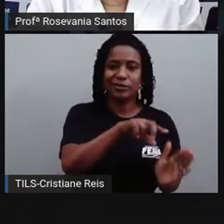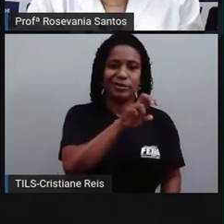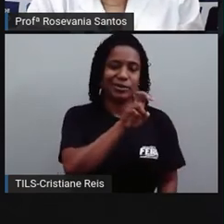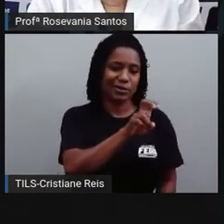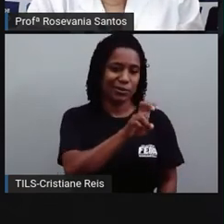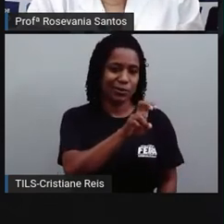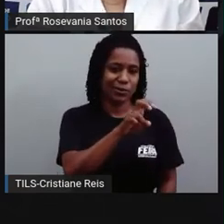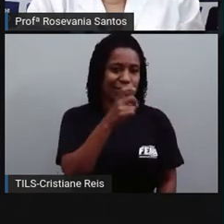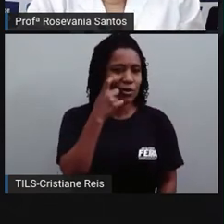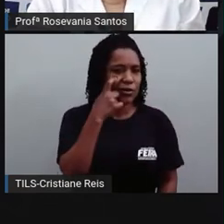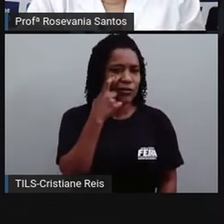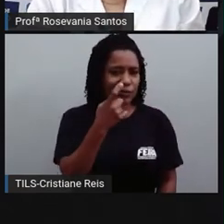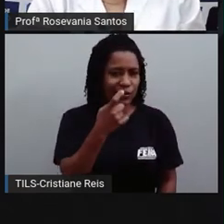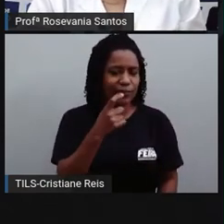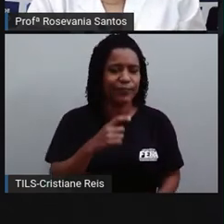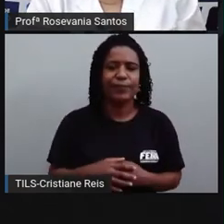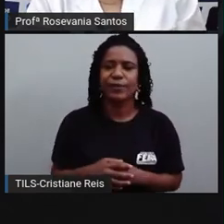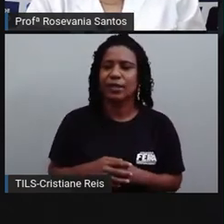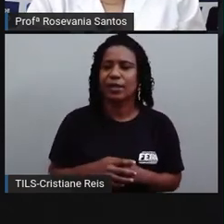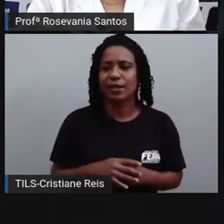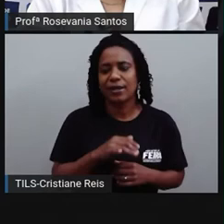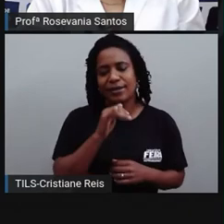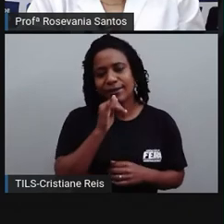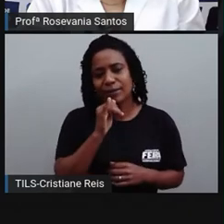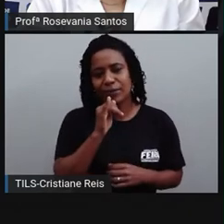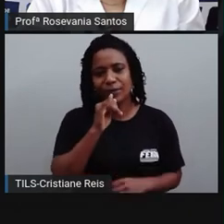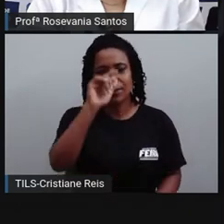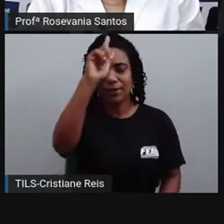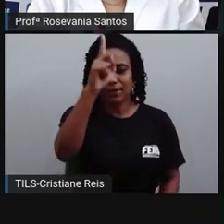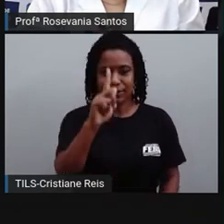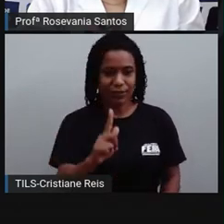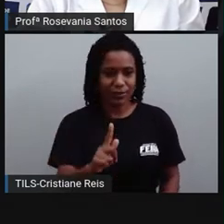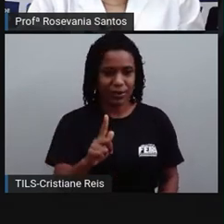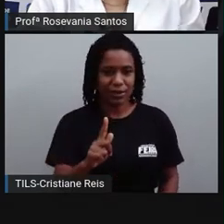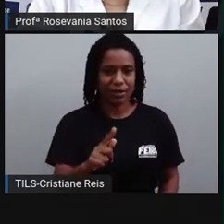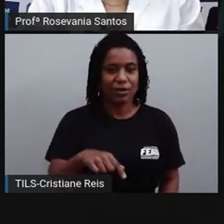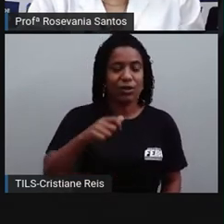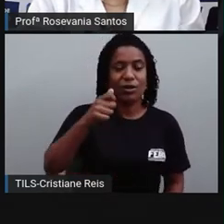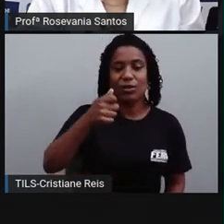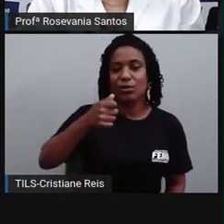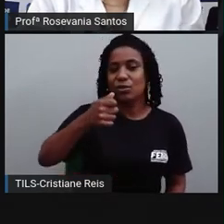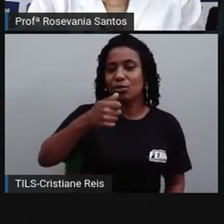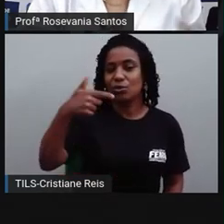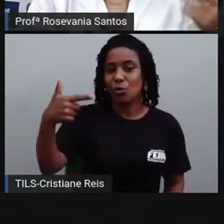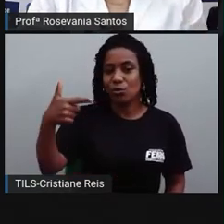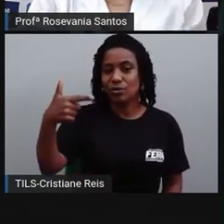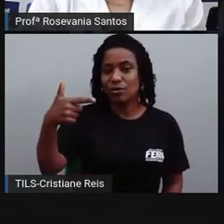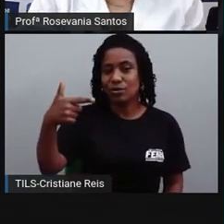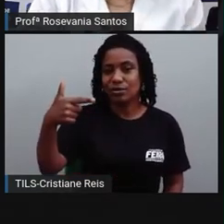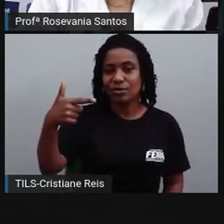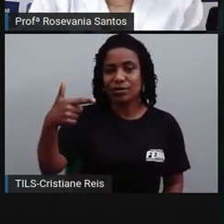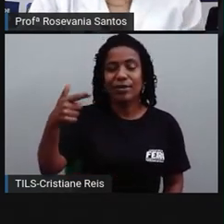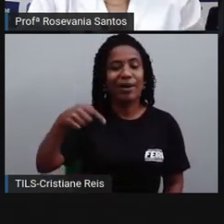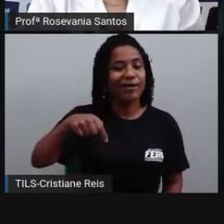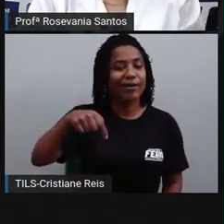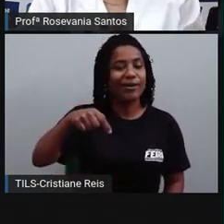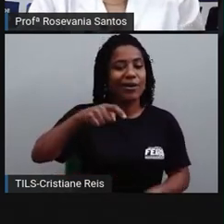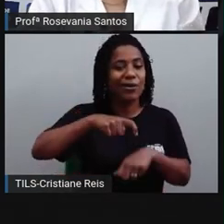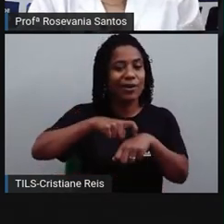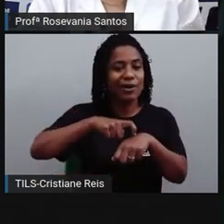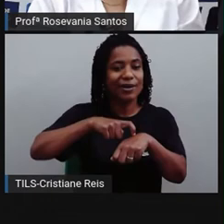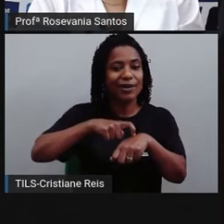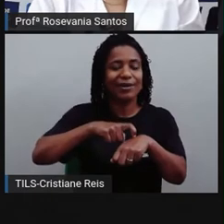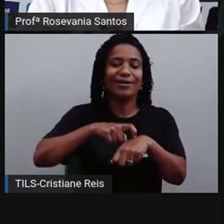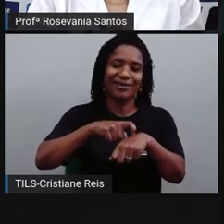essas horas? Por exemplo, se em Greenwich lá são 12 horas e eu tenho aqui 2 horas a menos, são aqui 10 horas. Se em